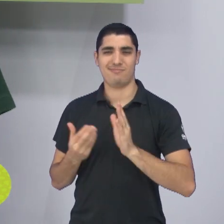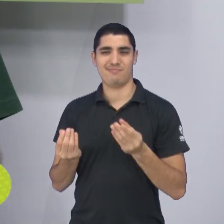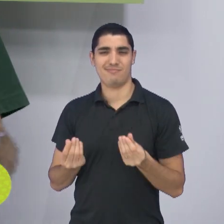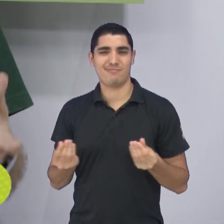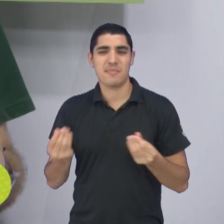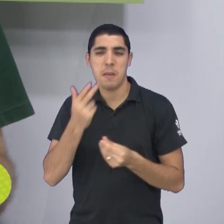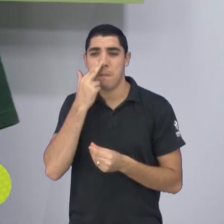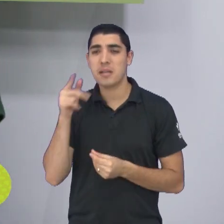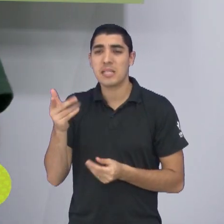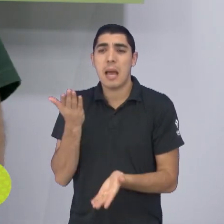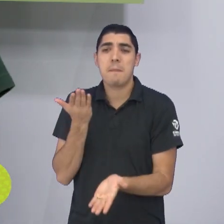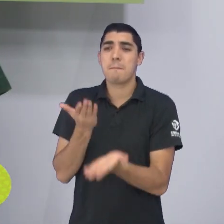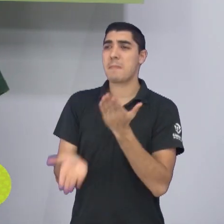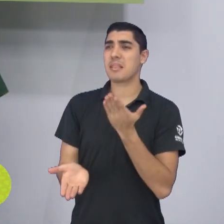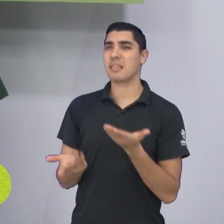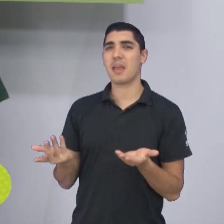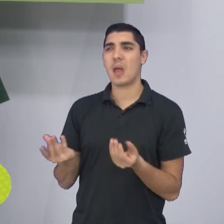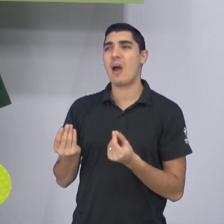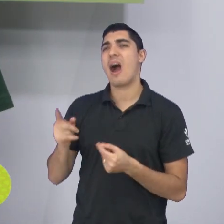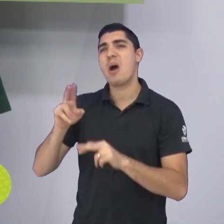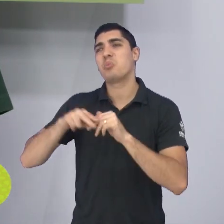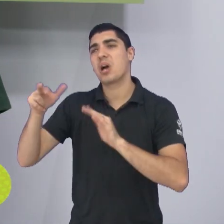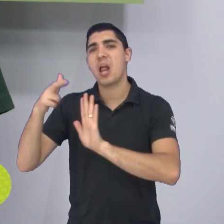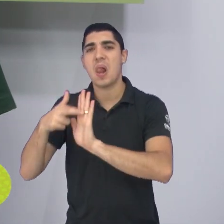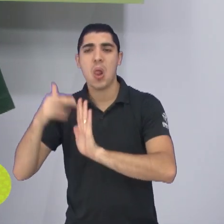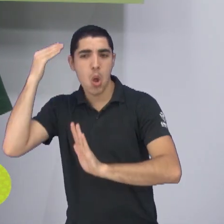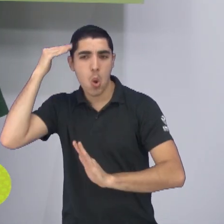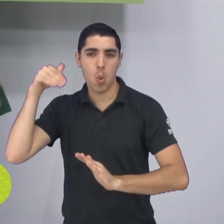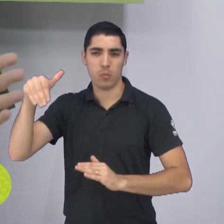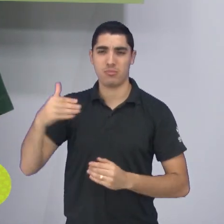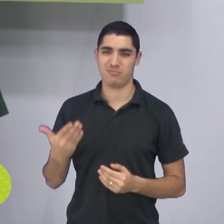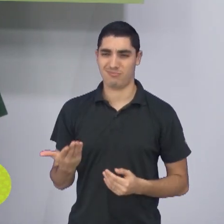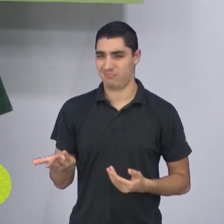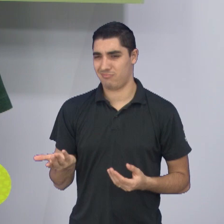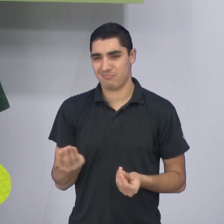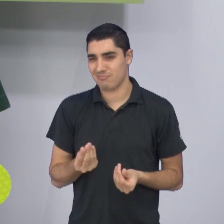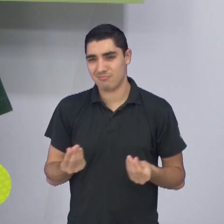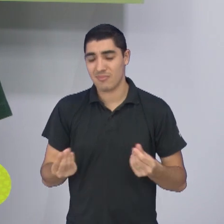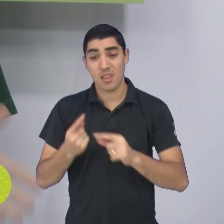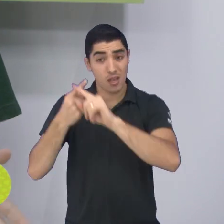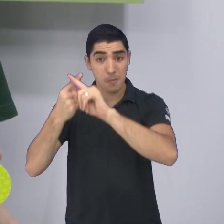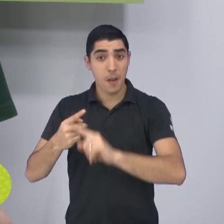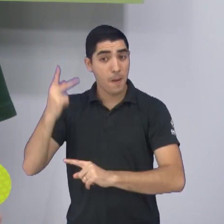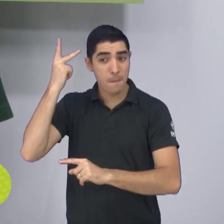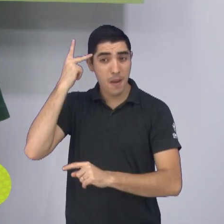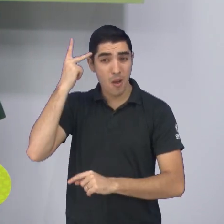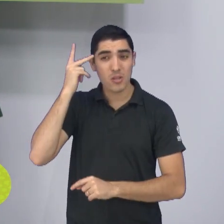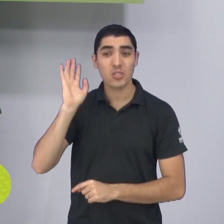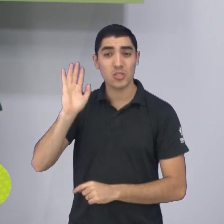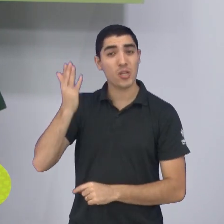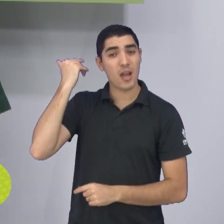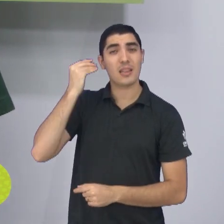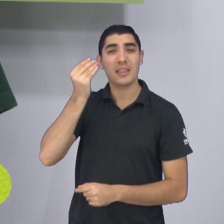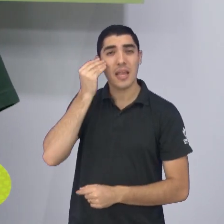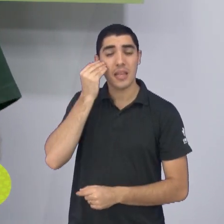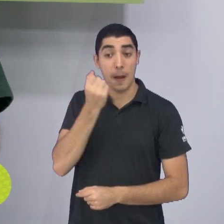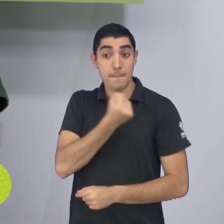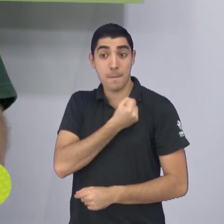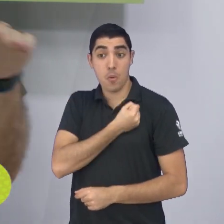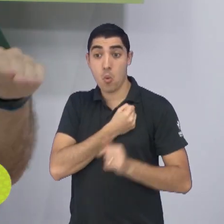Ah, perdemos que a bola é redonda, perdemos porque choveu. O Campeonato Paulista não é ponto corrido. Já tentaram fazer ponto corrido no Campeonato Paulista,